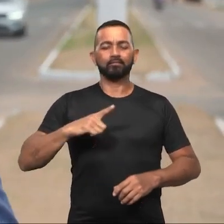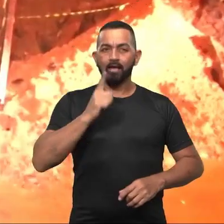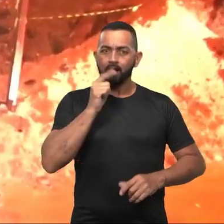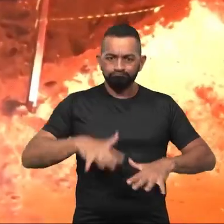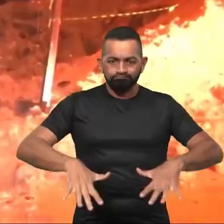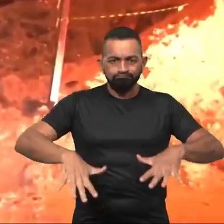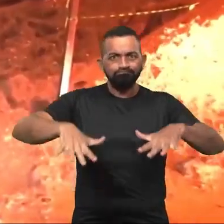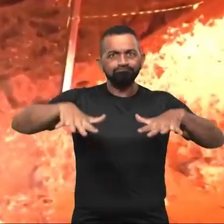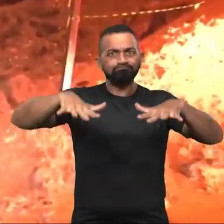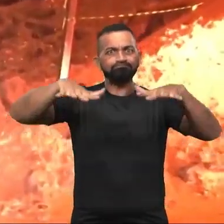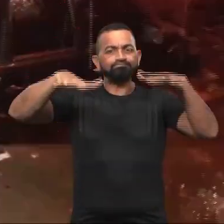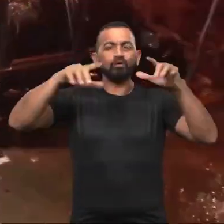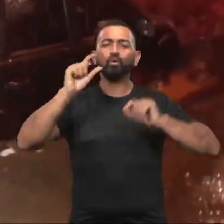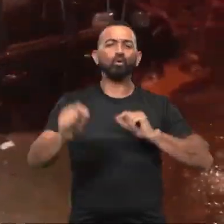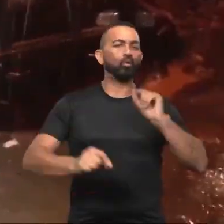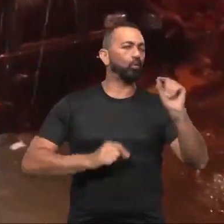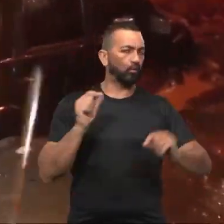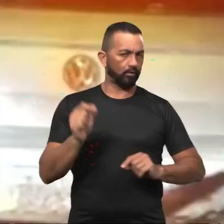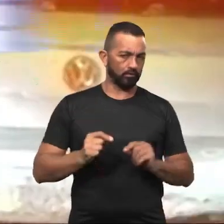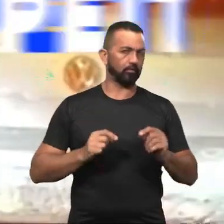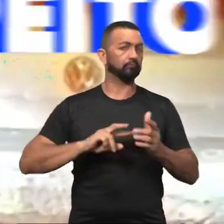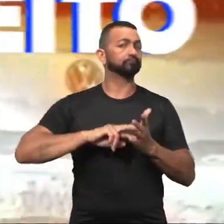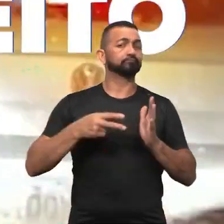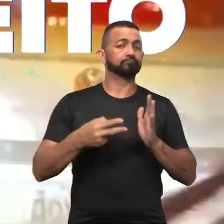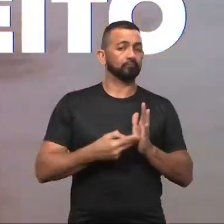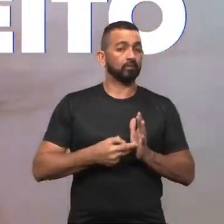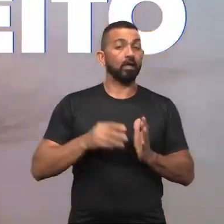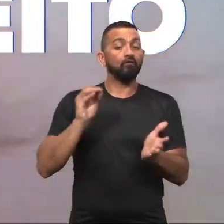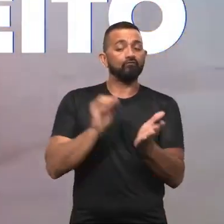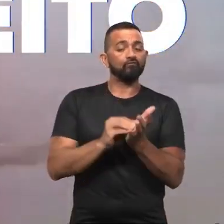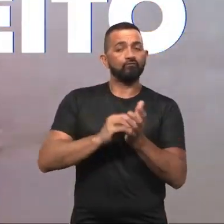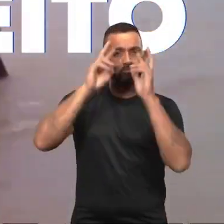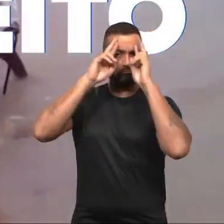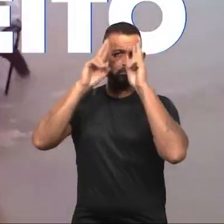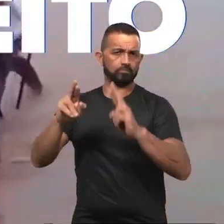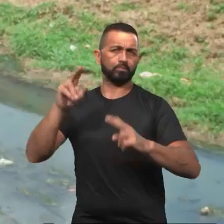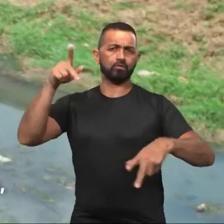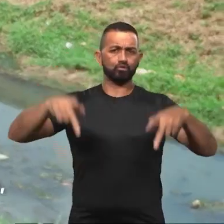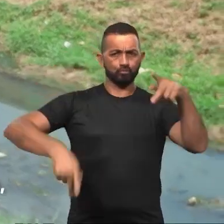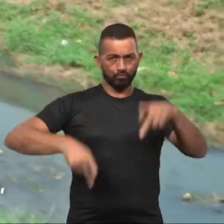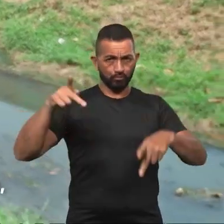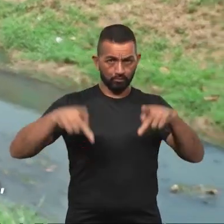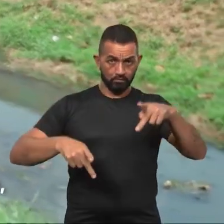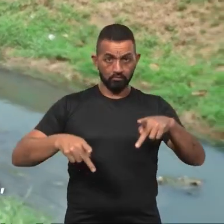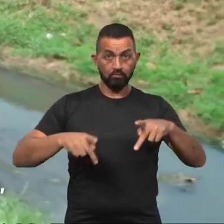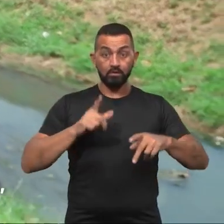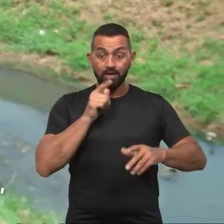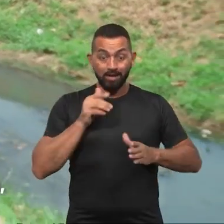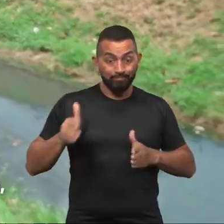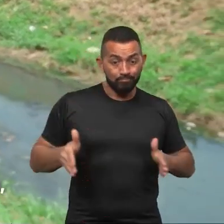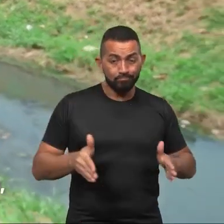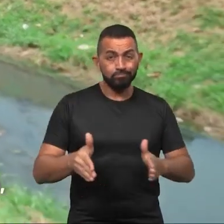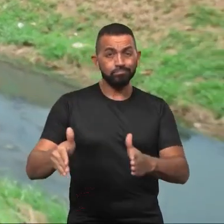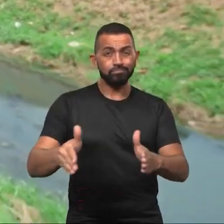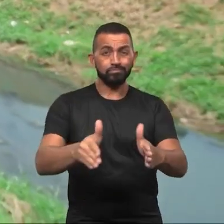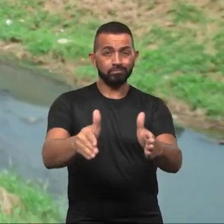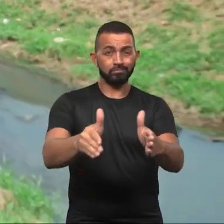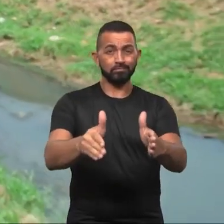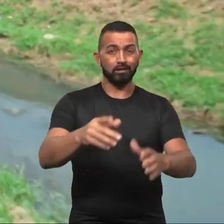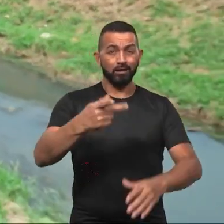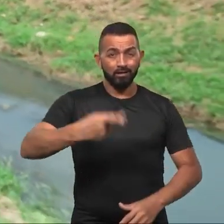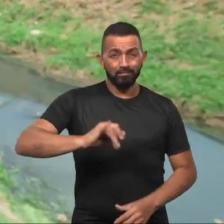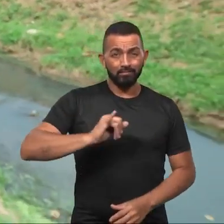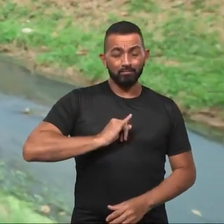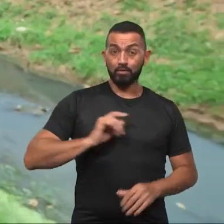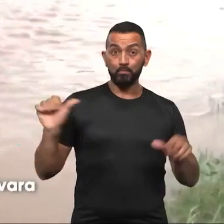só piora. Isso é resultado do desrespeito com a população. E no caso dos riachos de Imperatriz, a